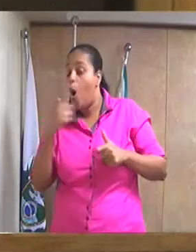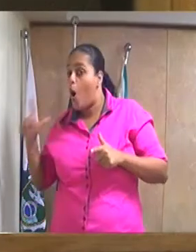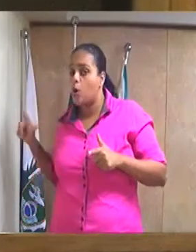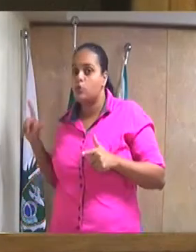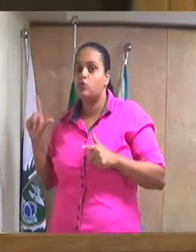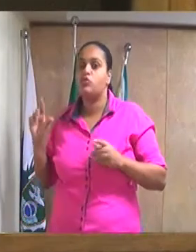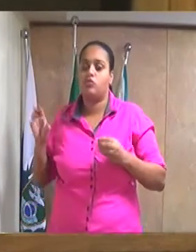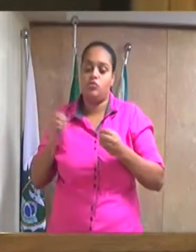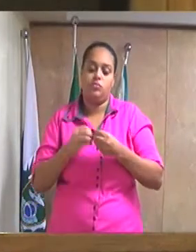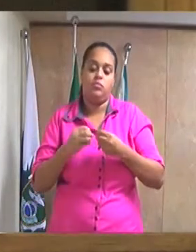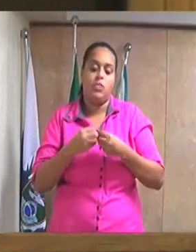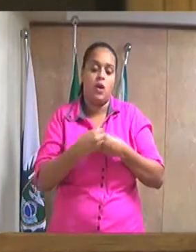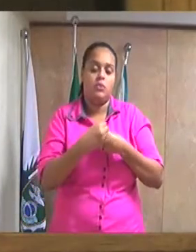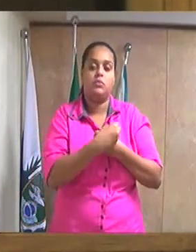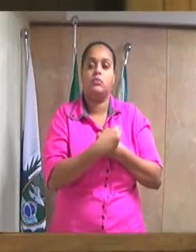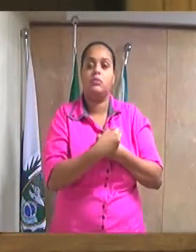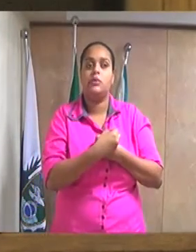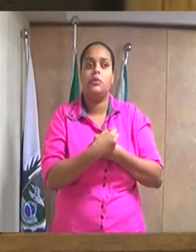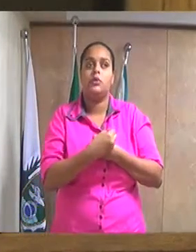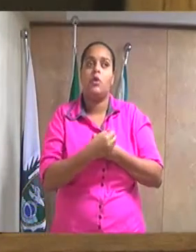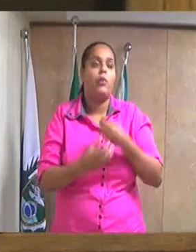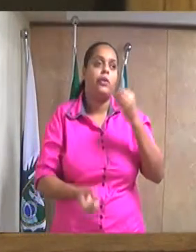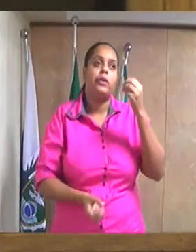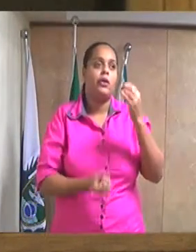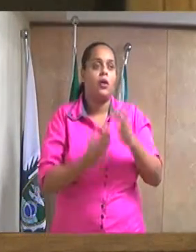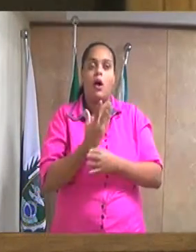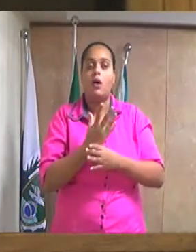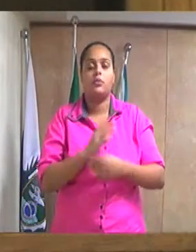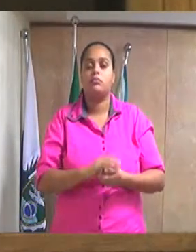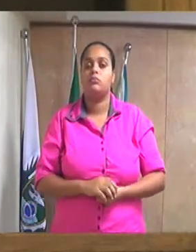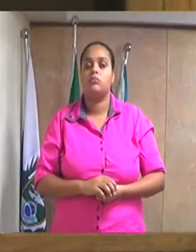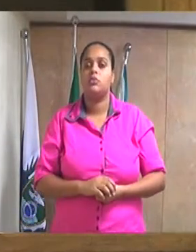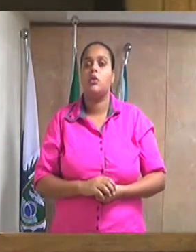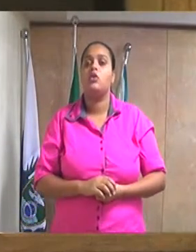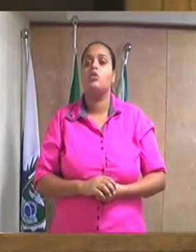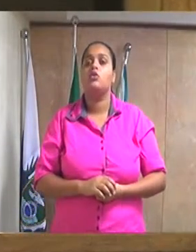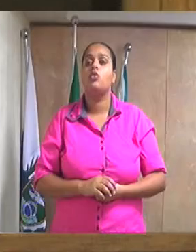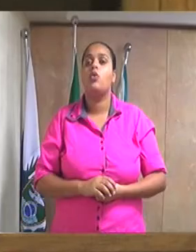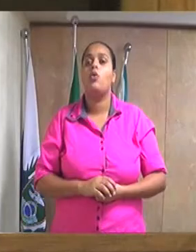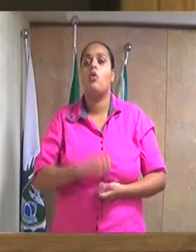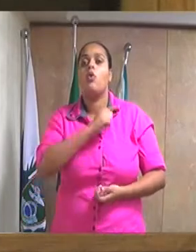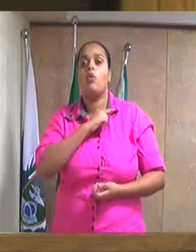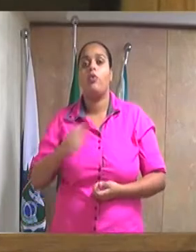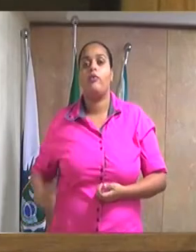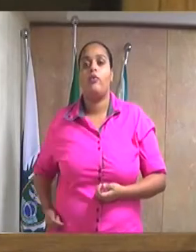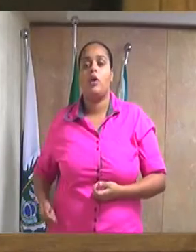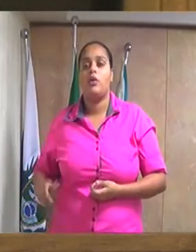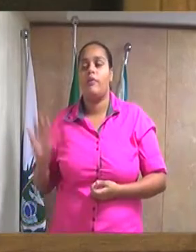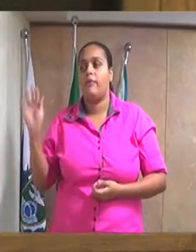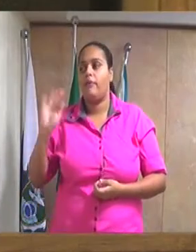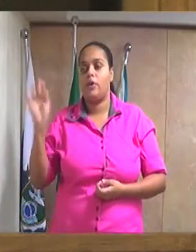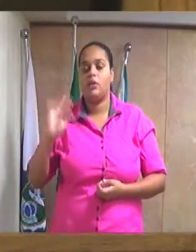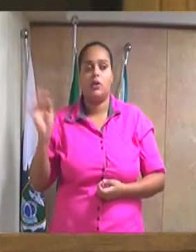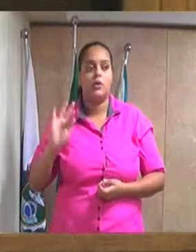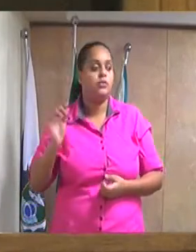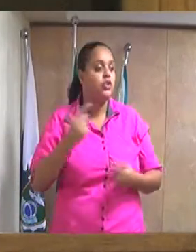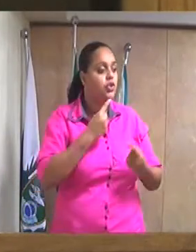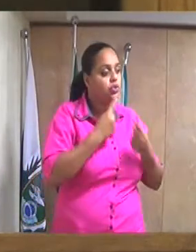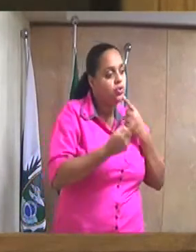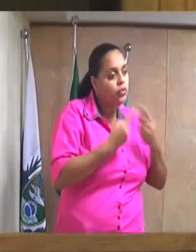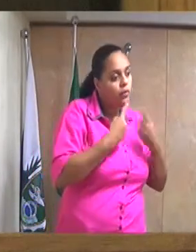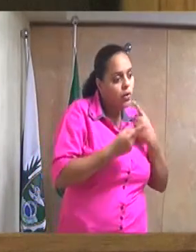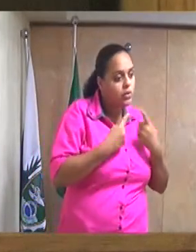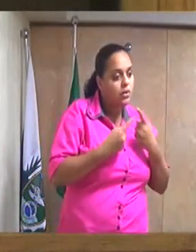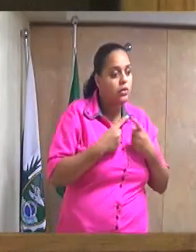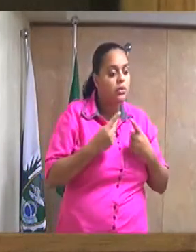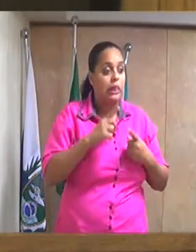não criaram, e hoje é por conta do governo federal. Vamos discutir também se há uma possibilidade,